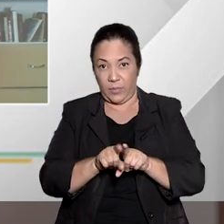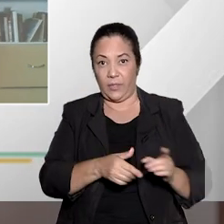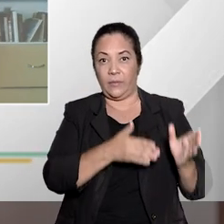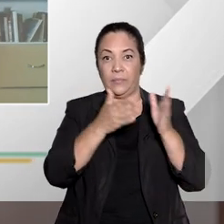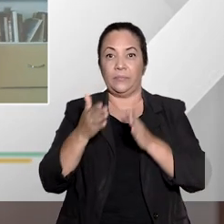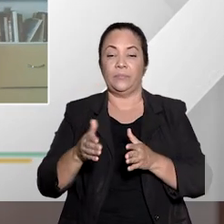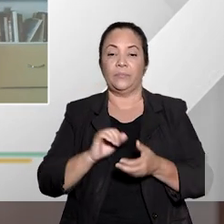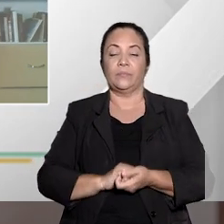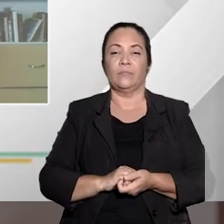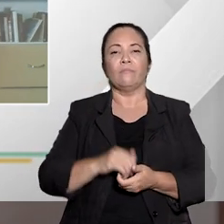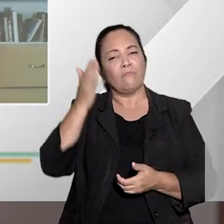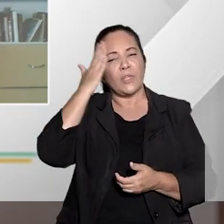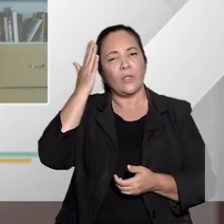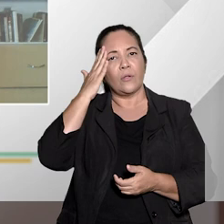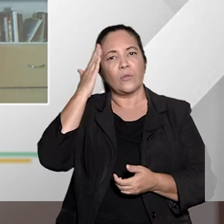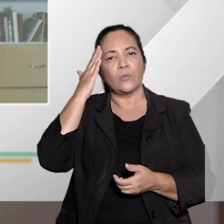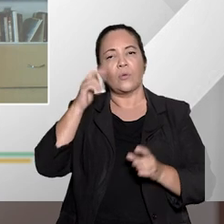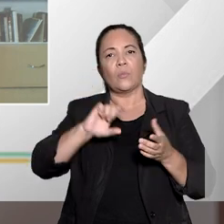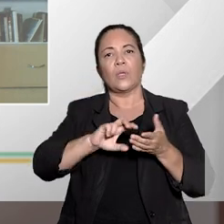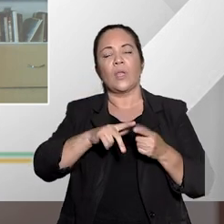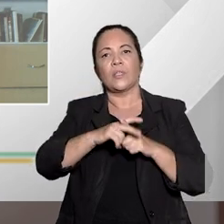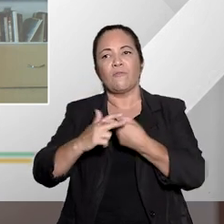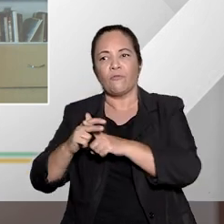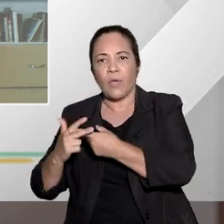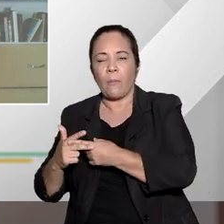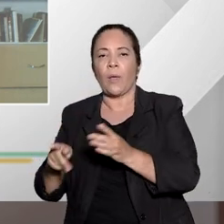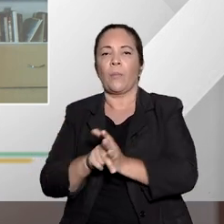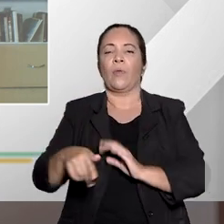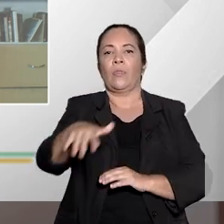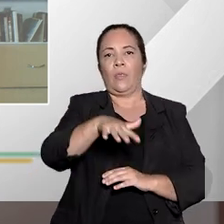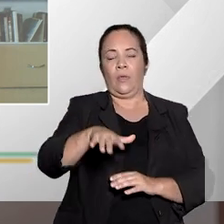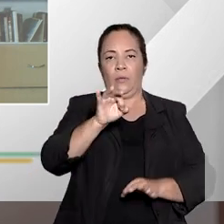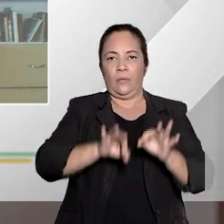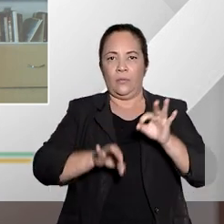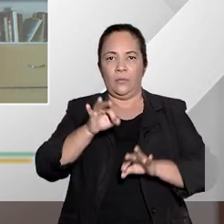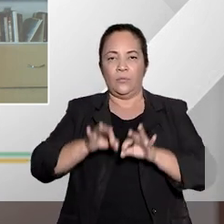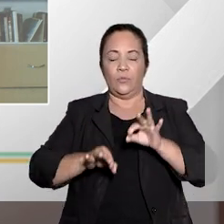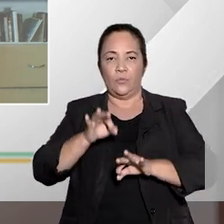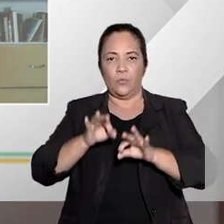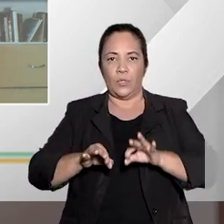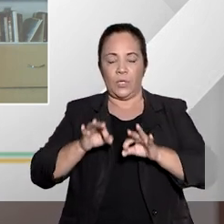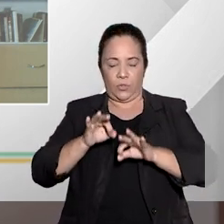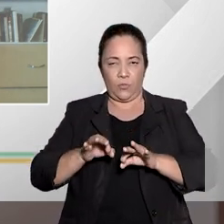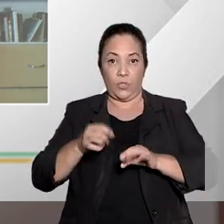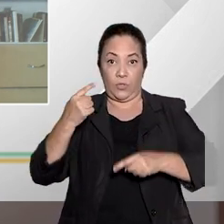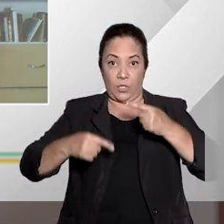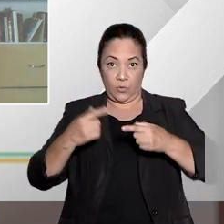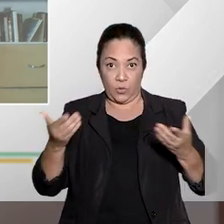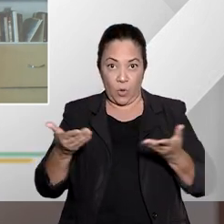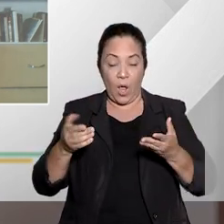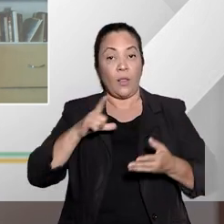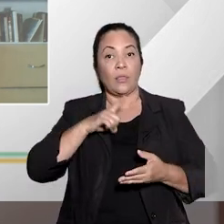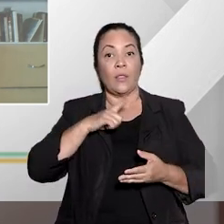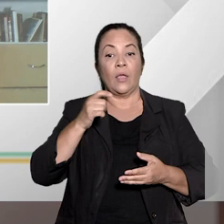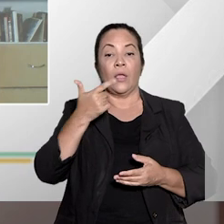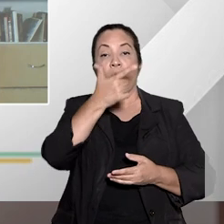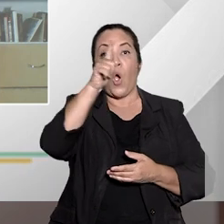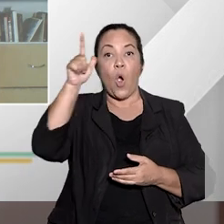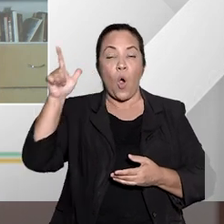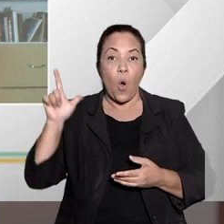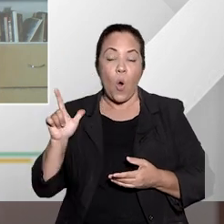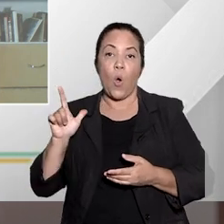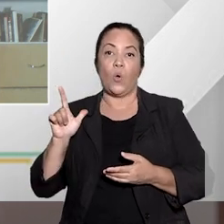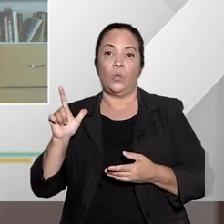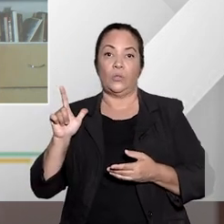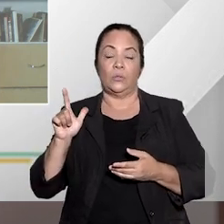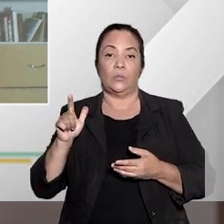E é sobre esses remédios constitucionais, essa série que a gente está apresentando aqui no Entender Direito, sobre esses outros remédios constitucionais,